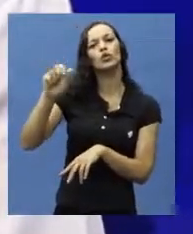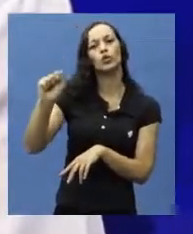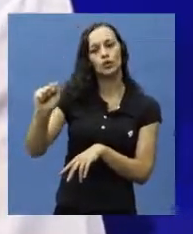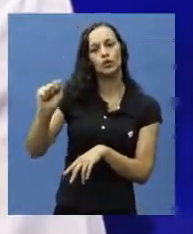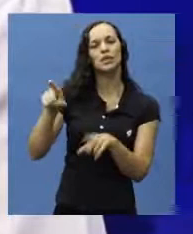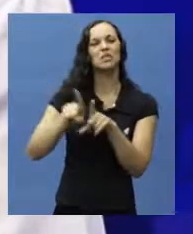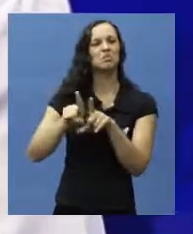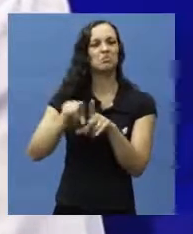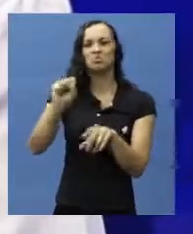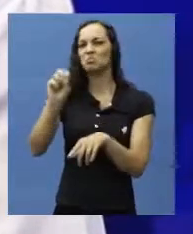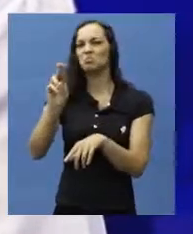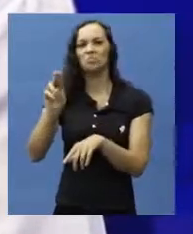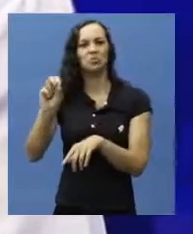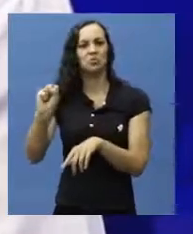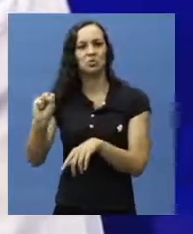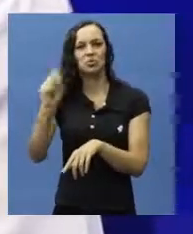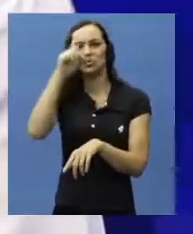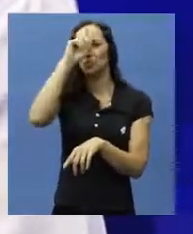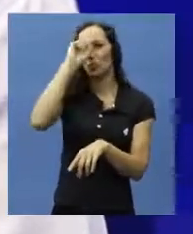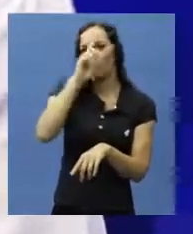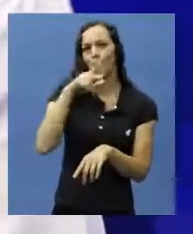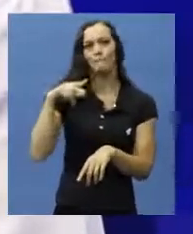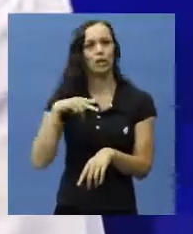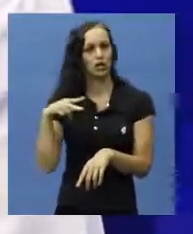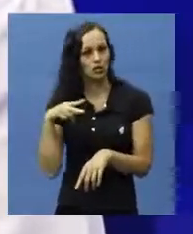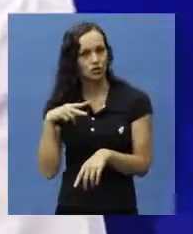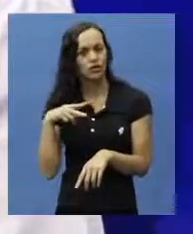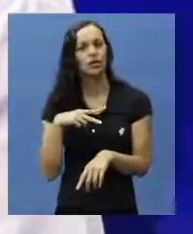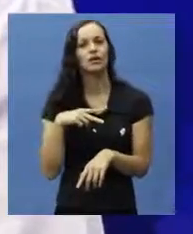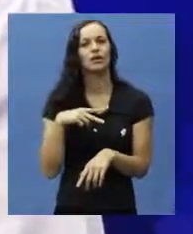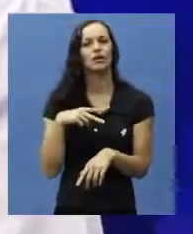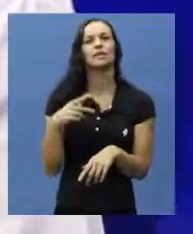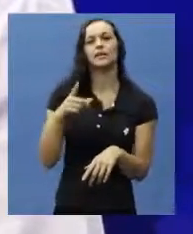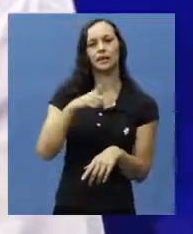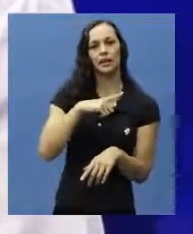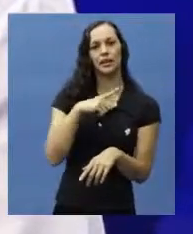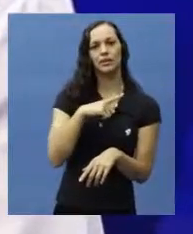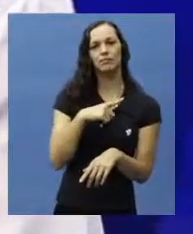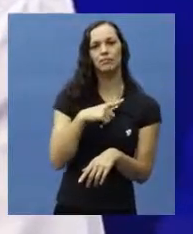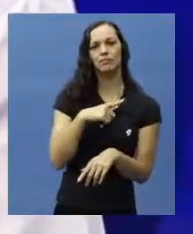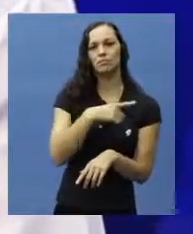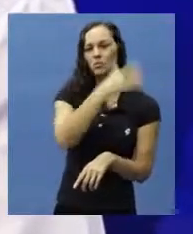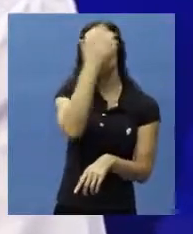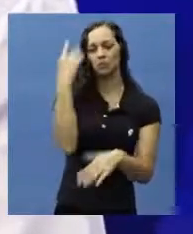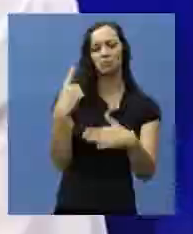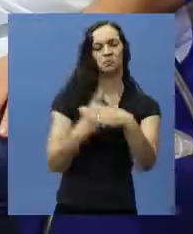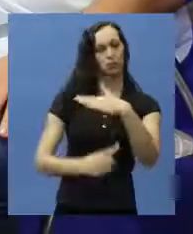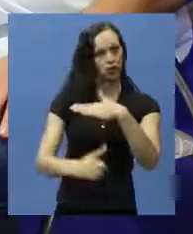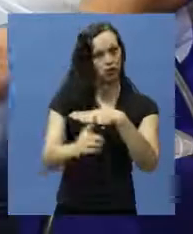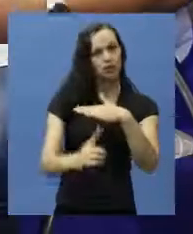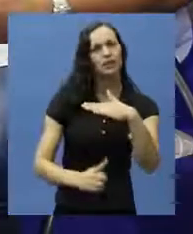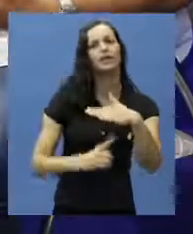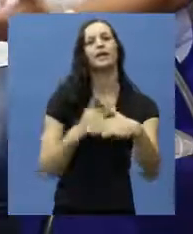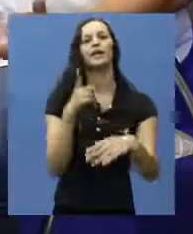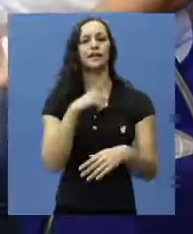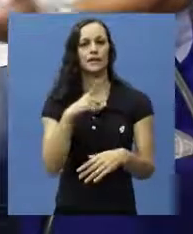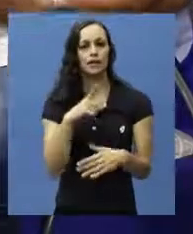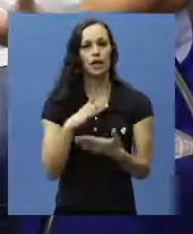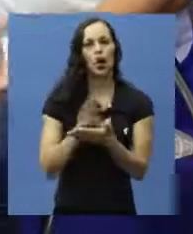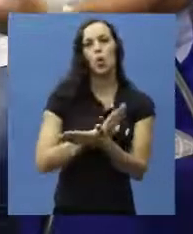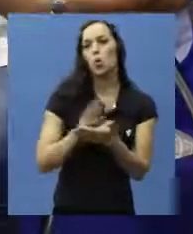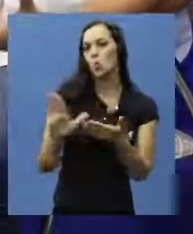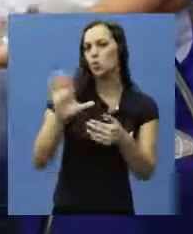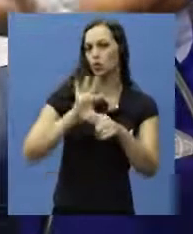também credenciadas pelo SUS, clínicas particulares. Então, atendemos uma clientela que está com